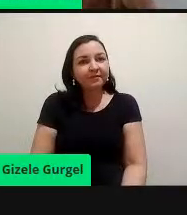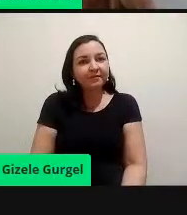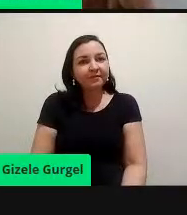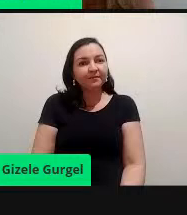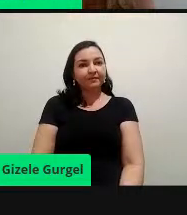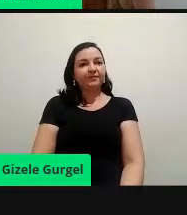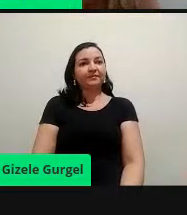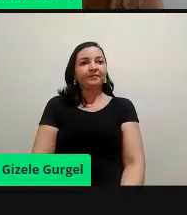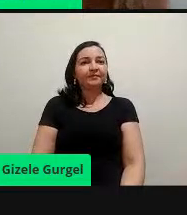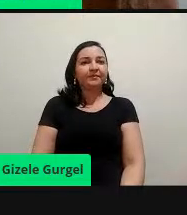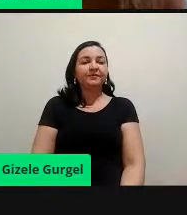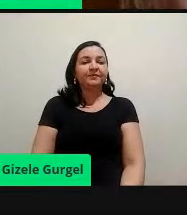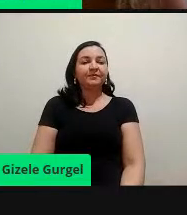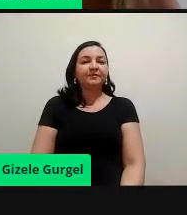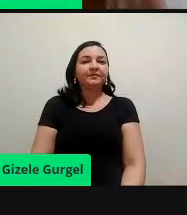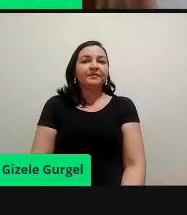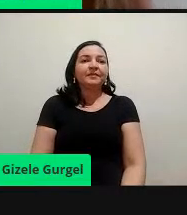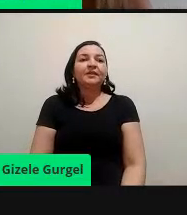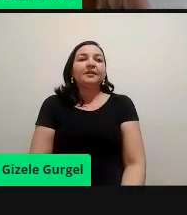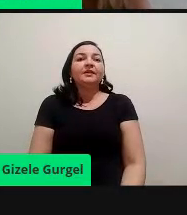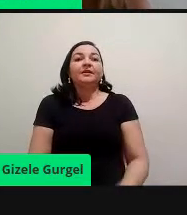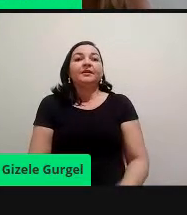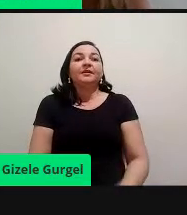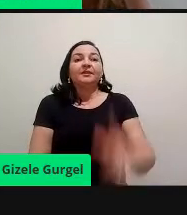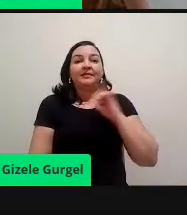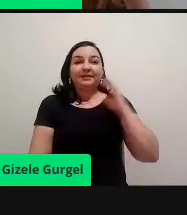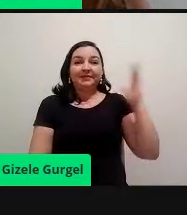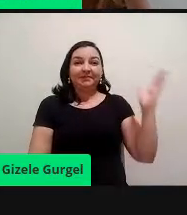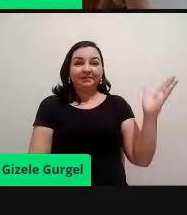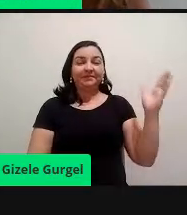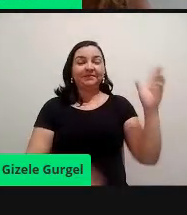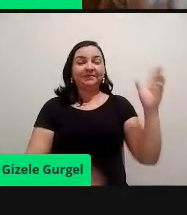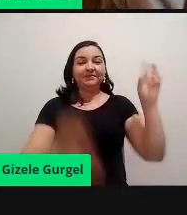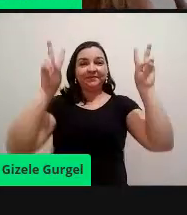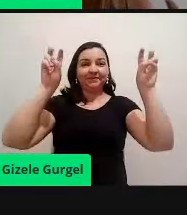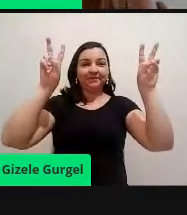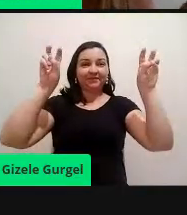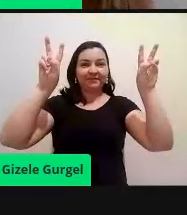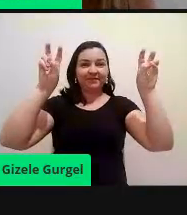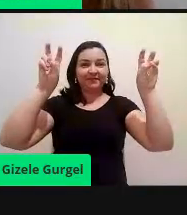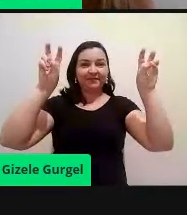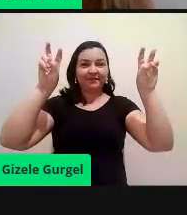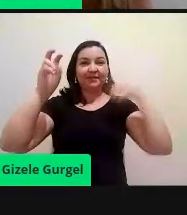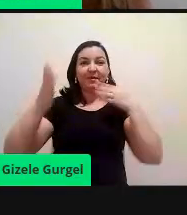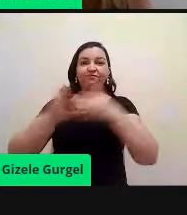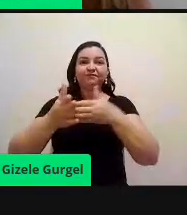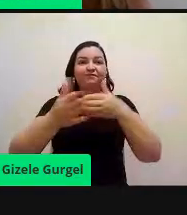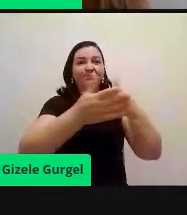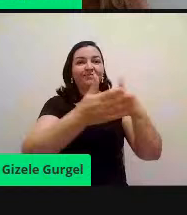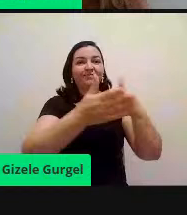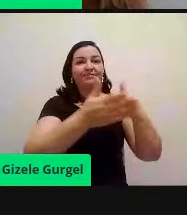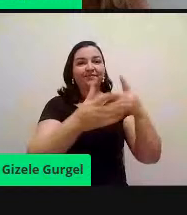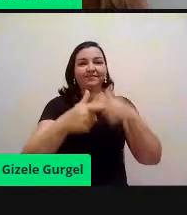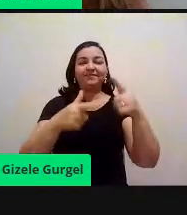Então, eu deixei o tema, né, o impacto em aberto para a gente